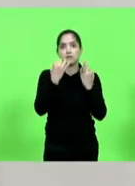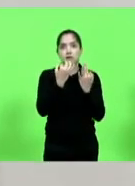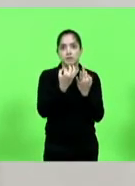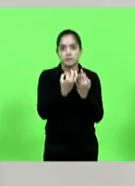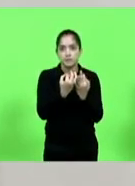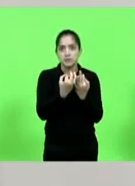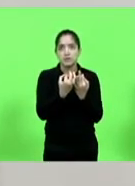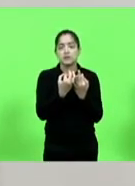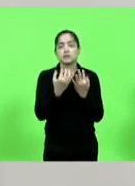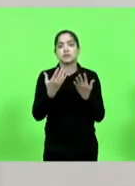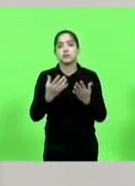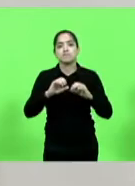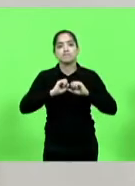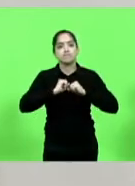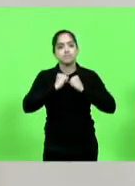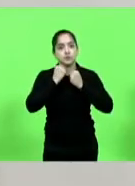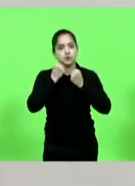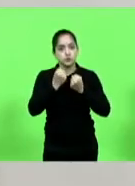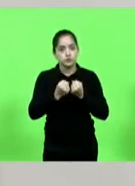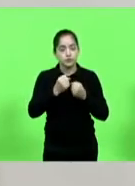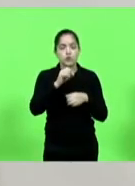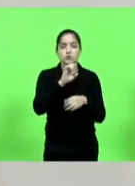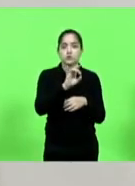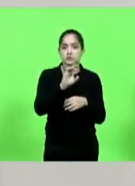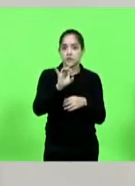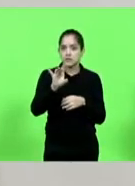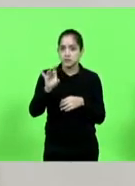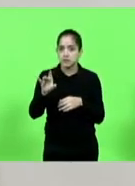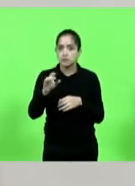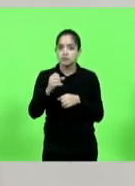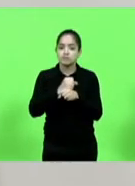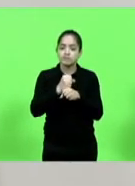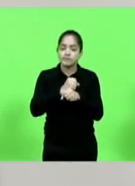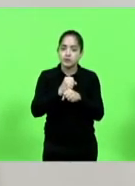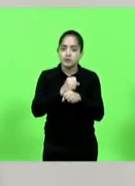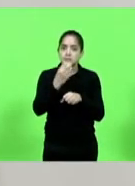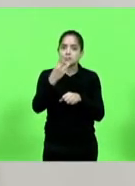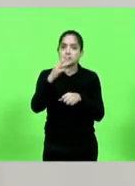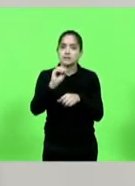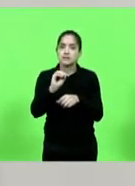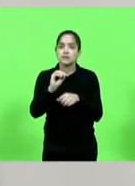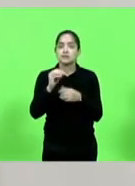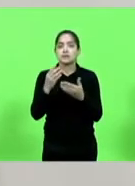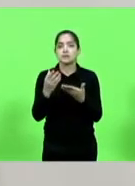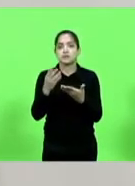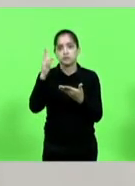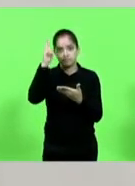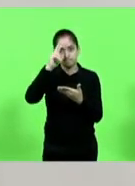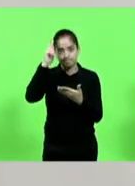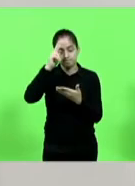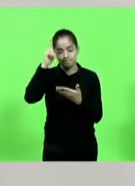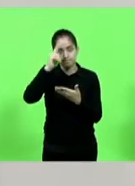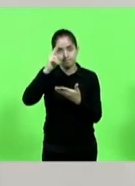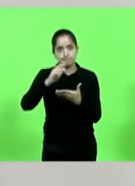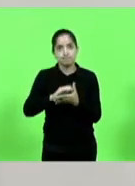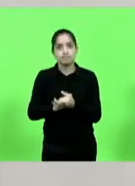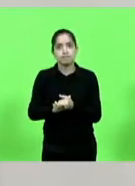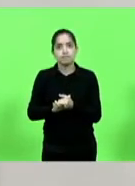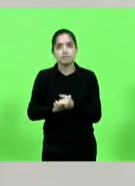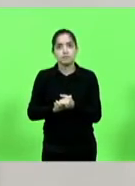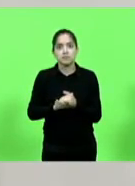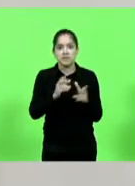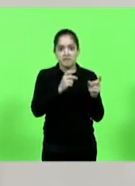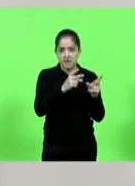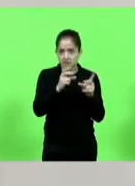ao empenho de cada um durante os 30 anos. E eu lembro, Alpo, não sabia vender,